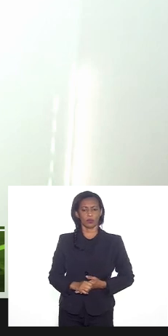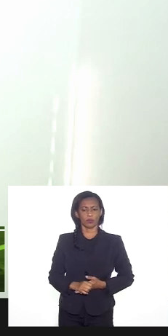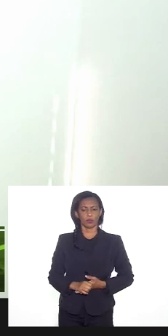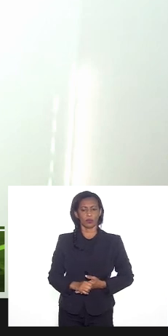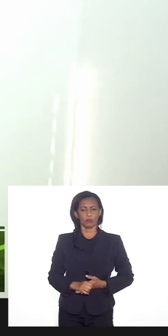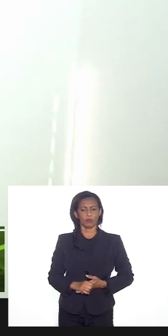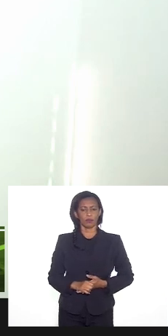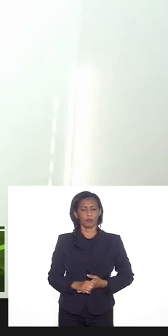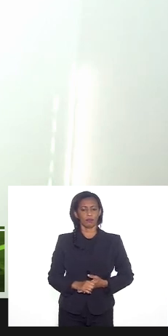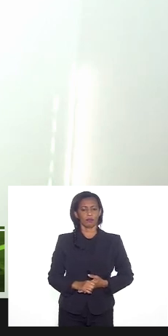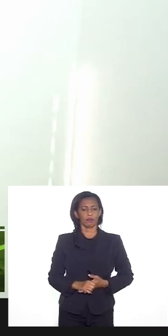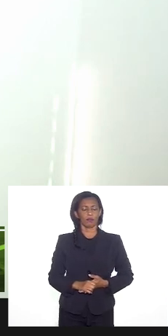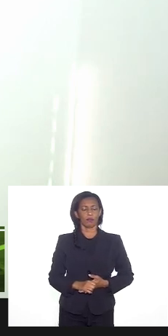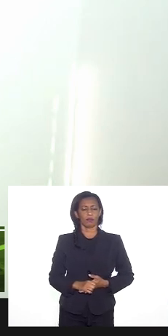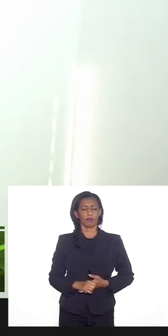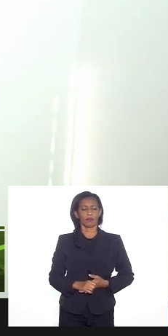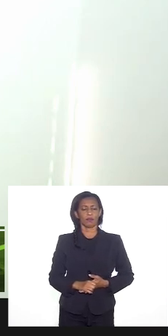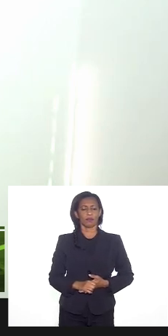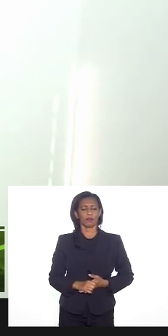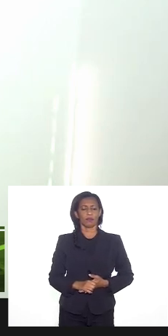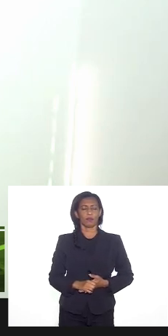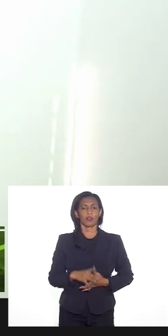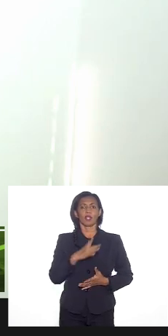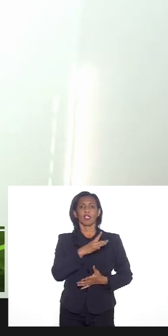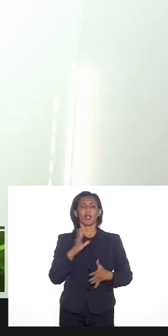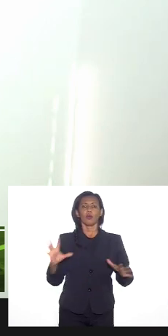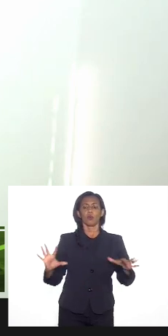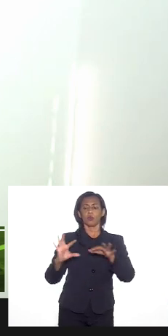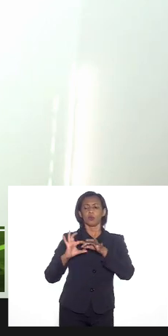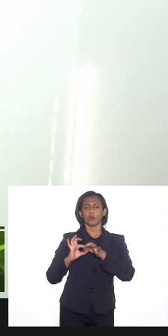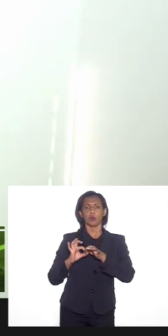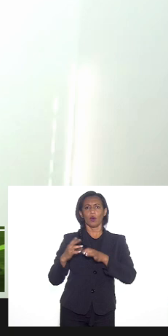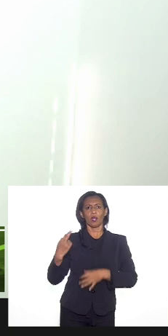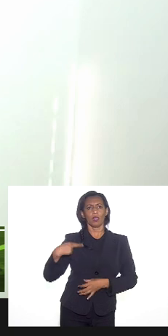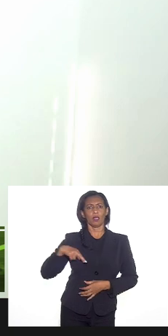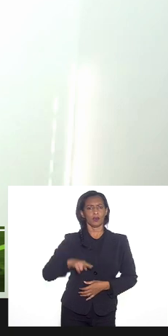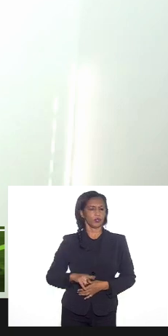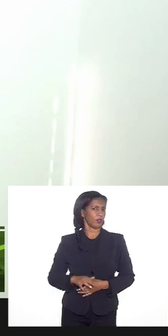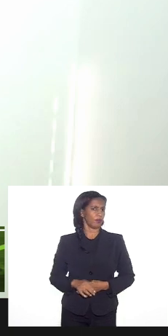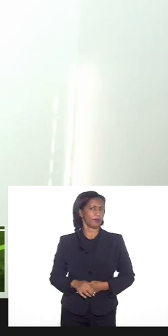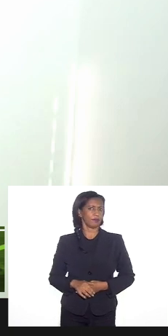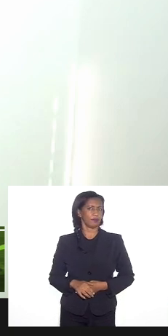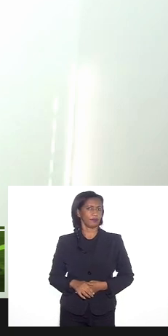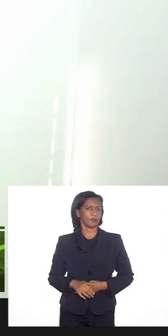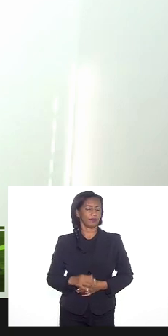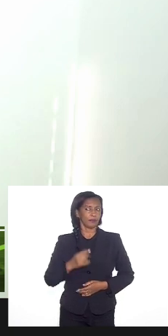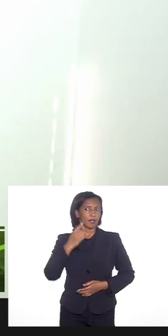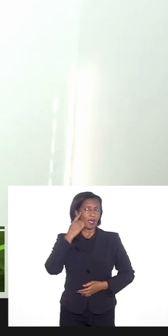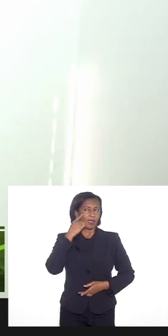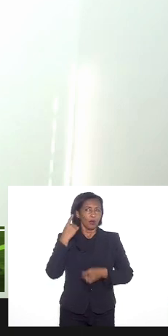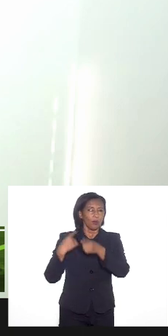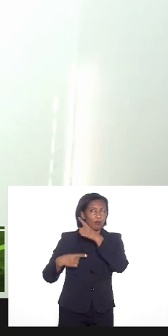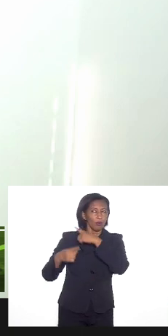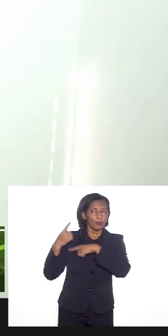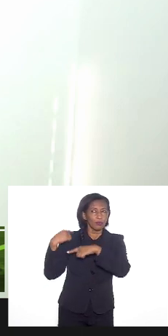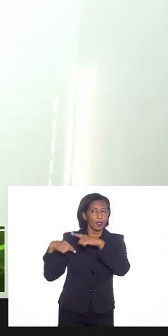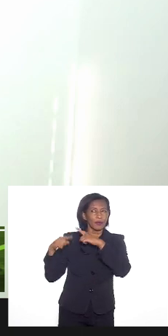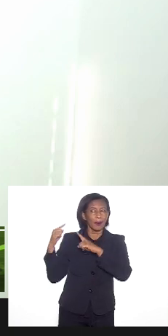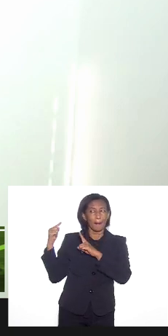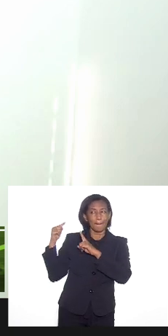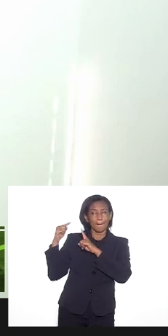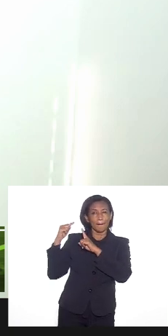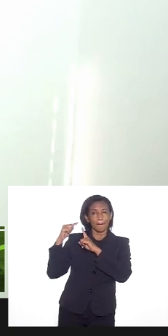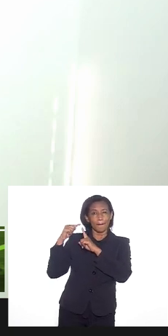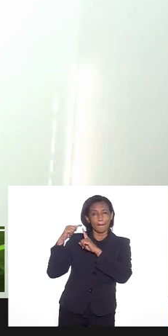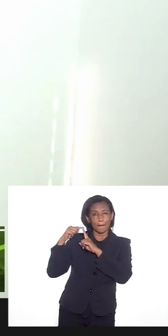dessa descolonização vinculada à religião e aí eu vim para aquele primeiro ponto que a gente comentou lá